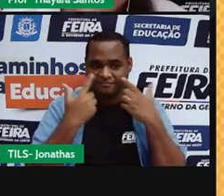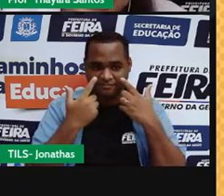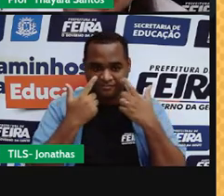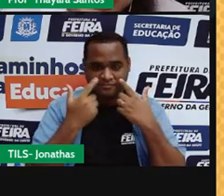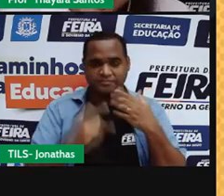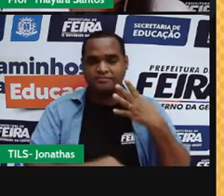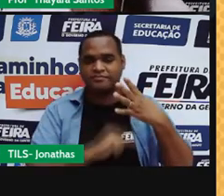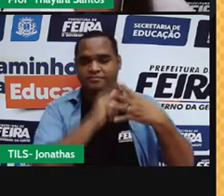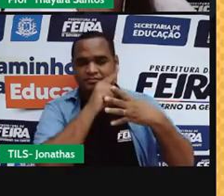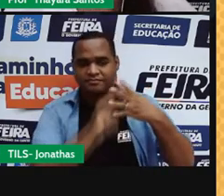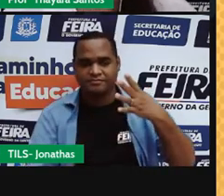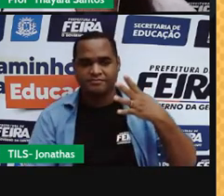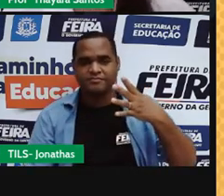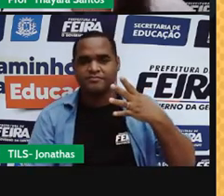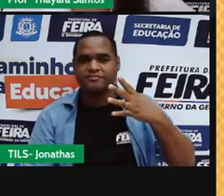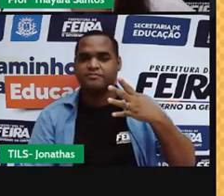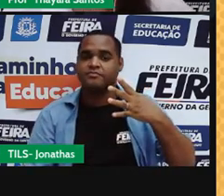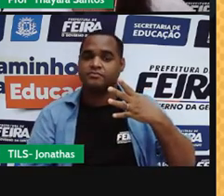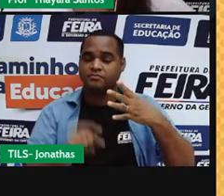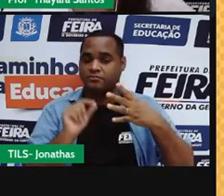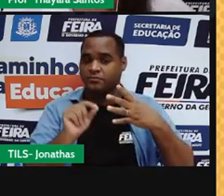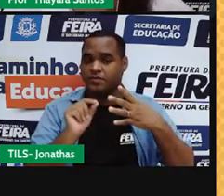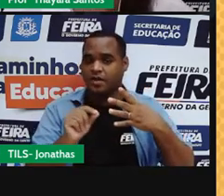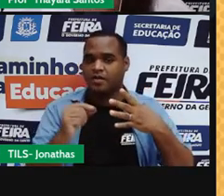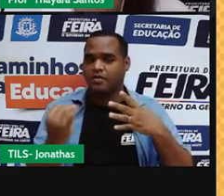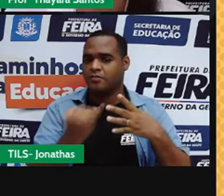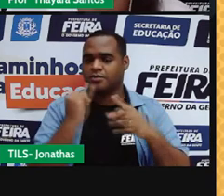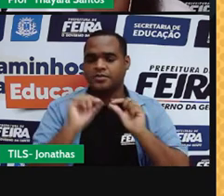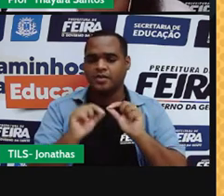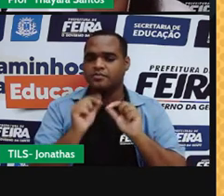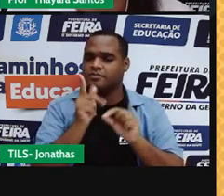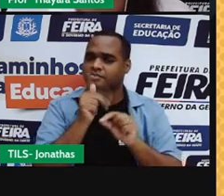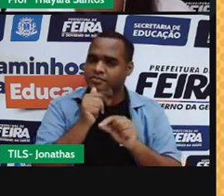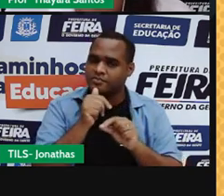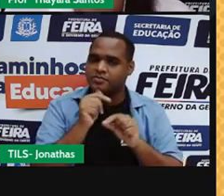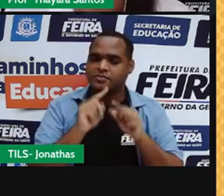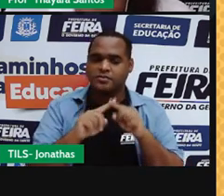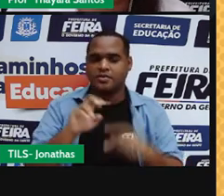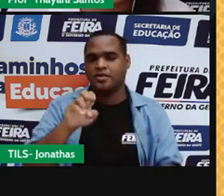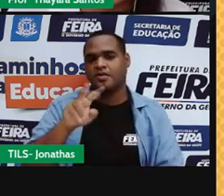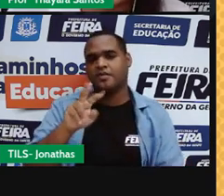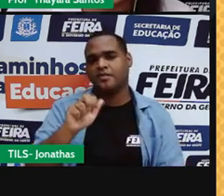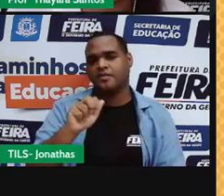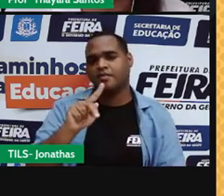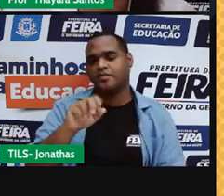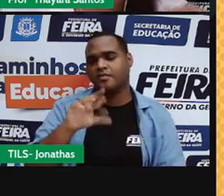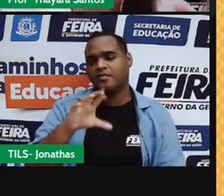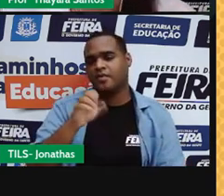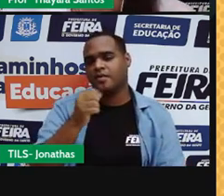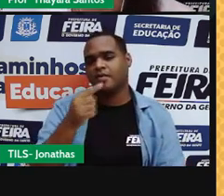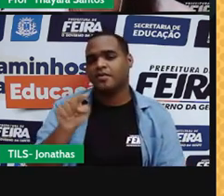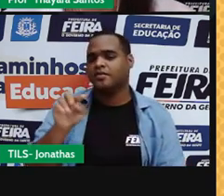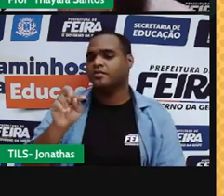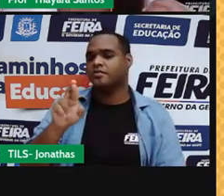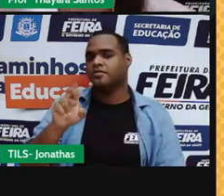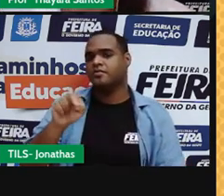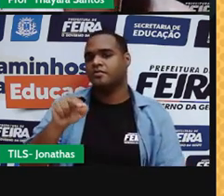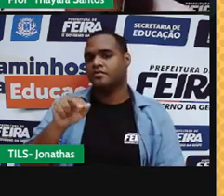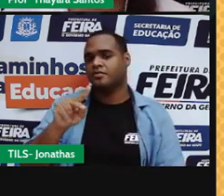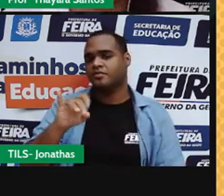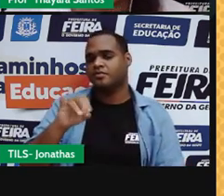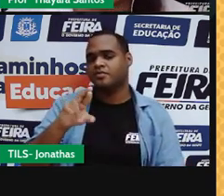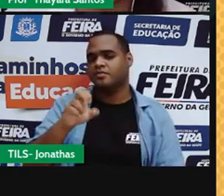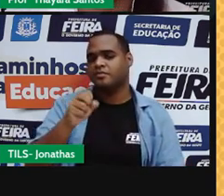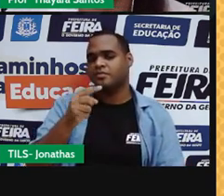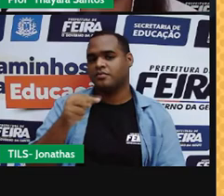Então, a gente tem algumas fases nesse ciclo da água. A primeira é a evaporação e a transpiração. O que é isso? A